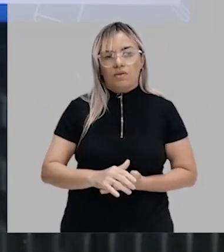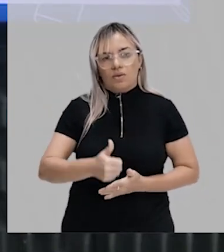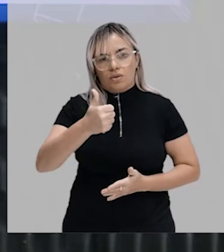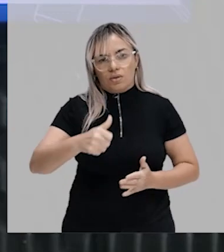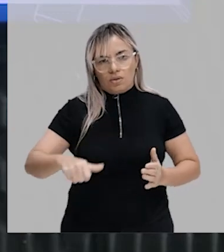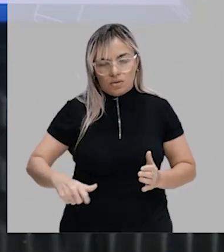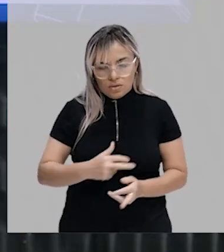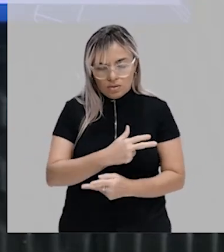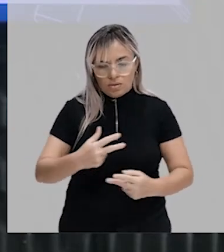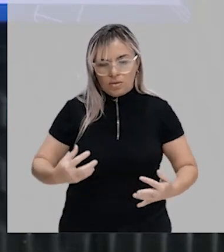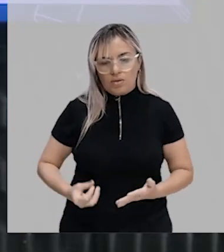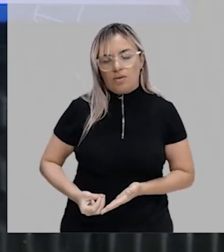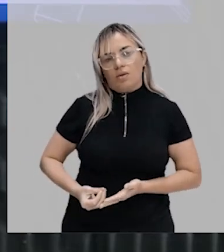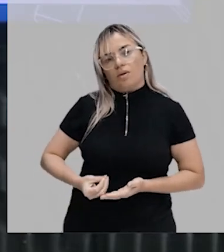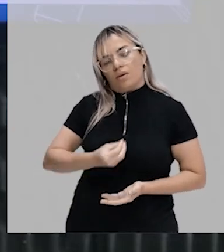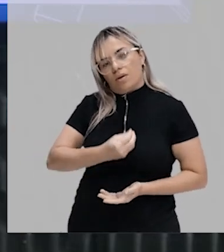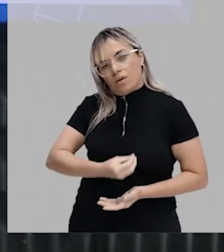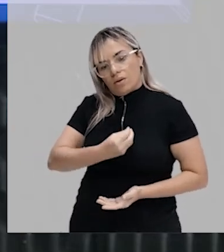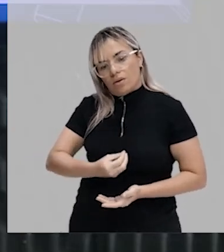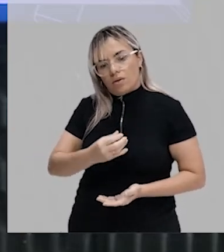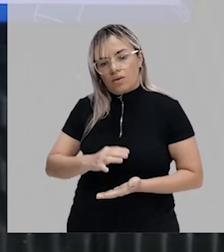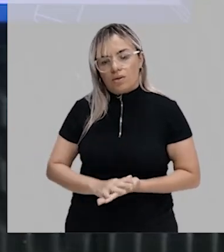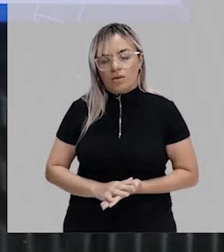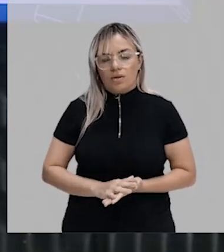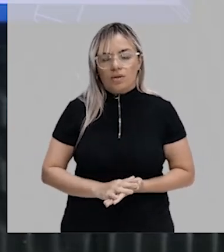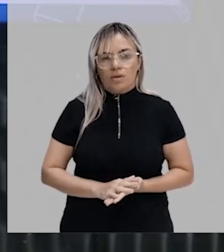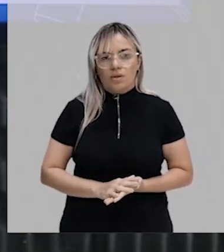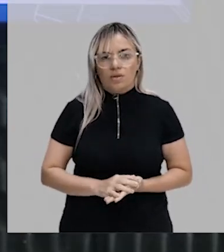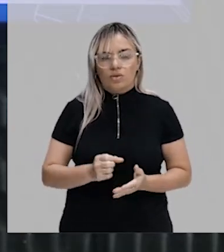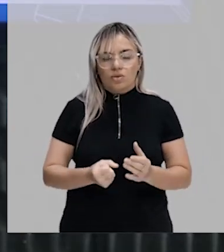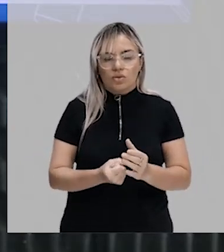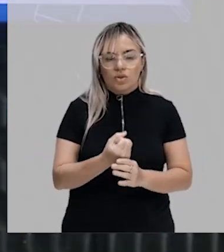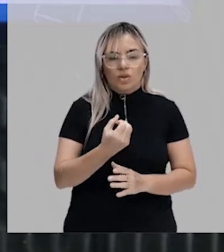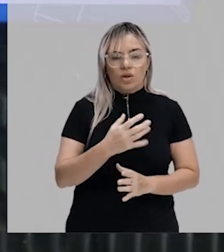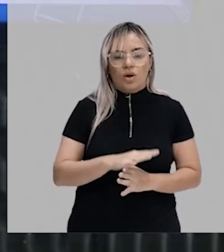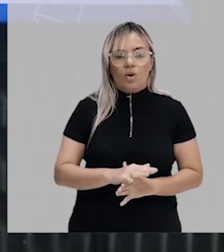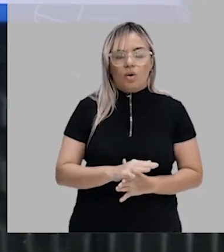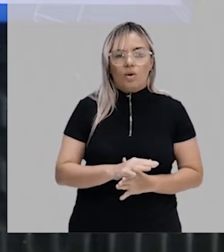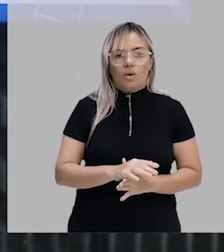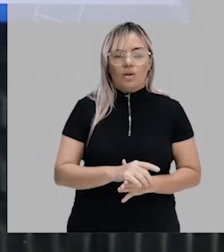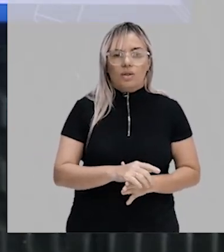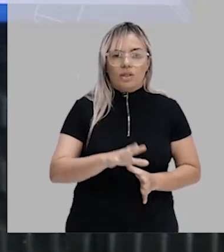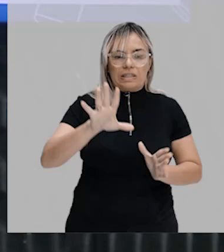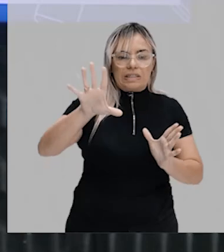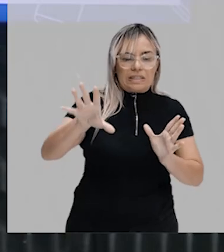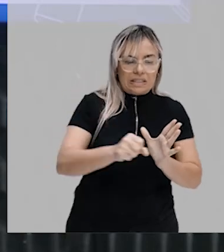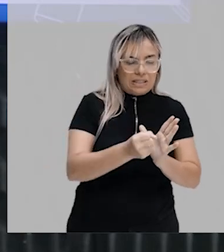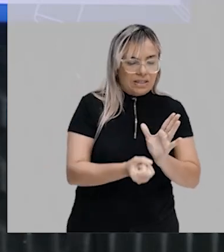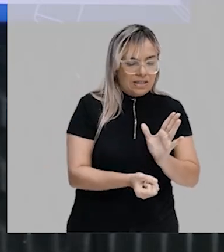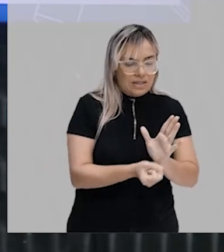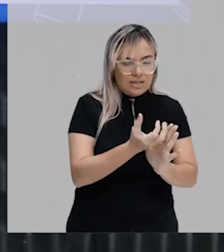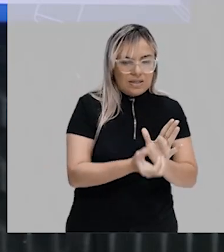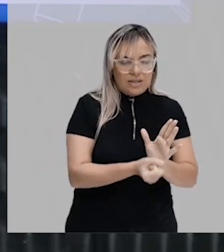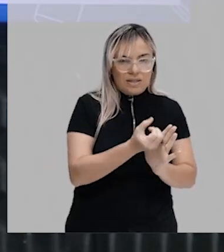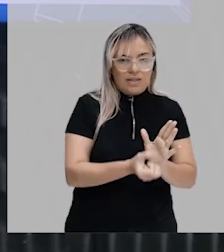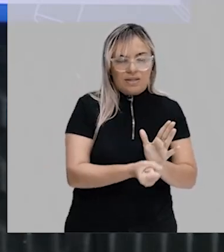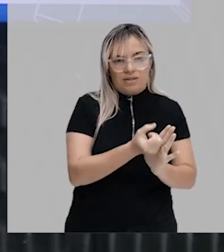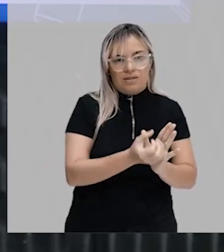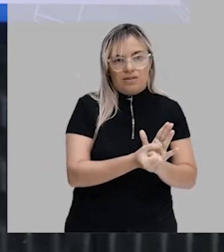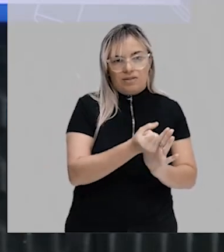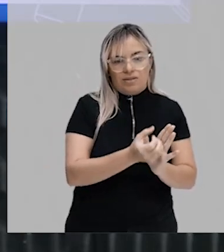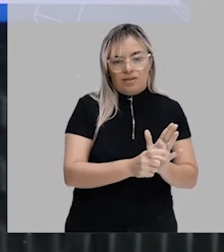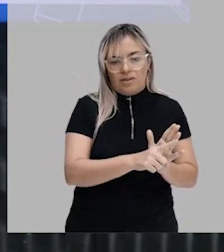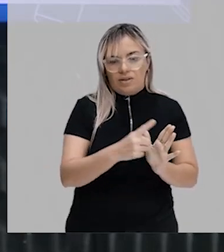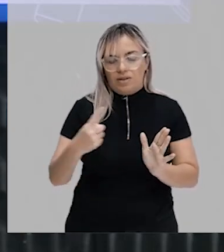seres vivos teriam sido heterótrofos. E a hipótese que considera que os primeiros seres vivos teriam sido